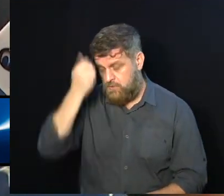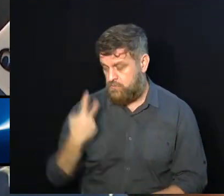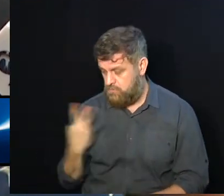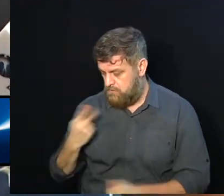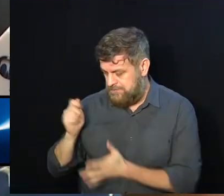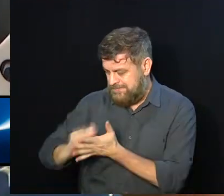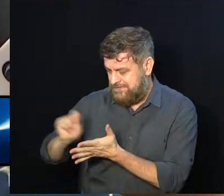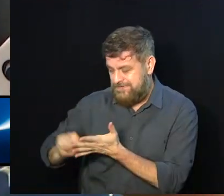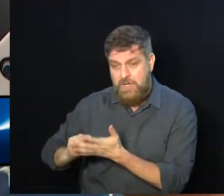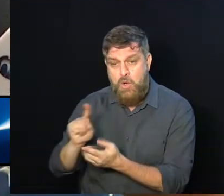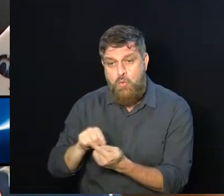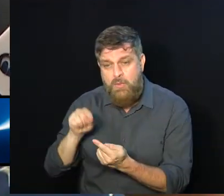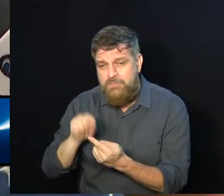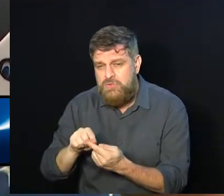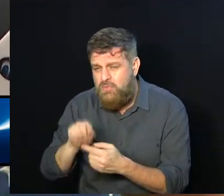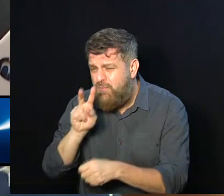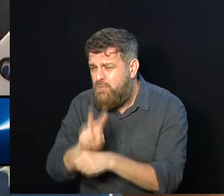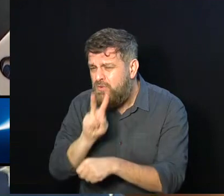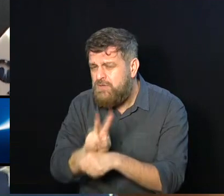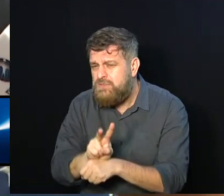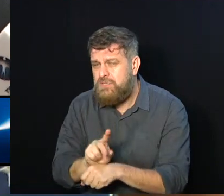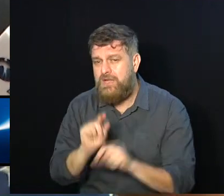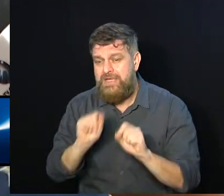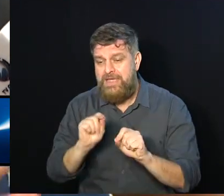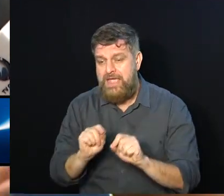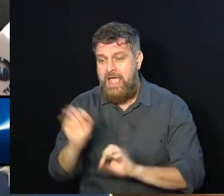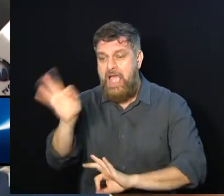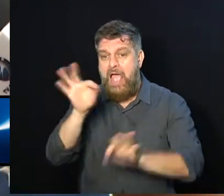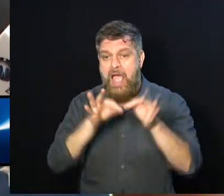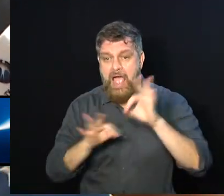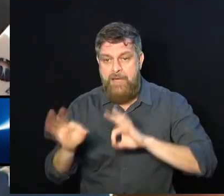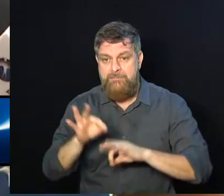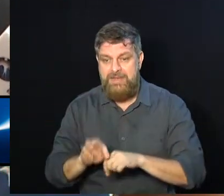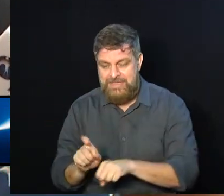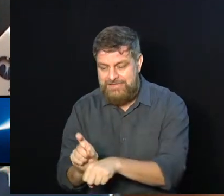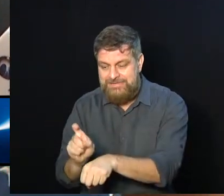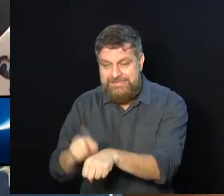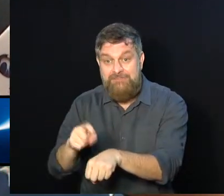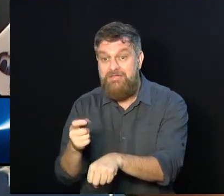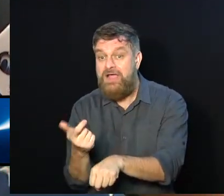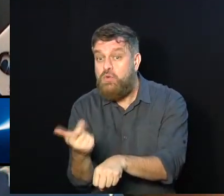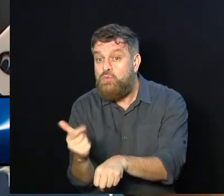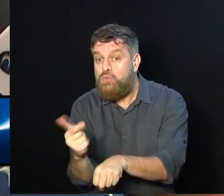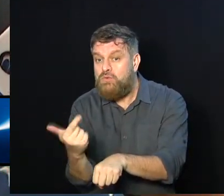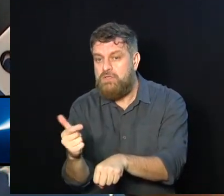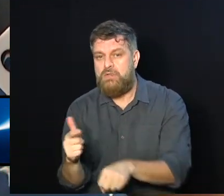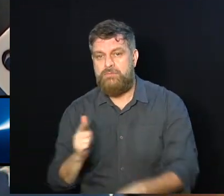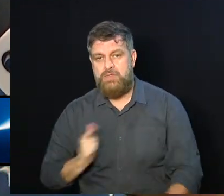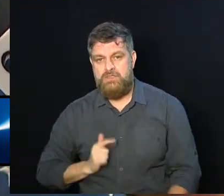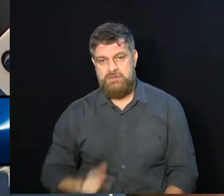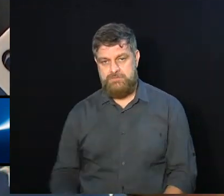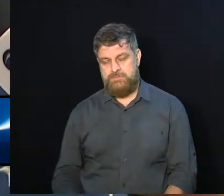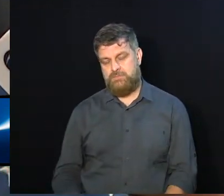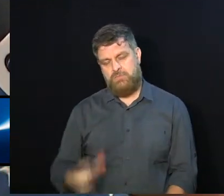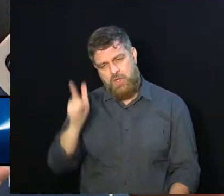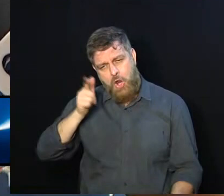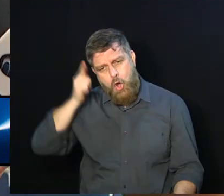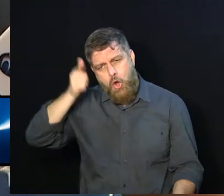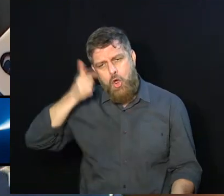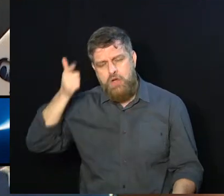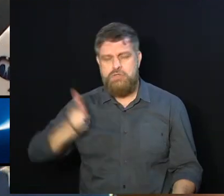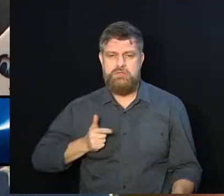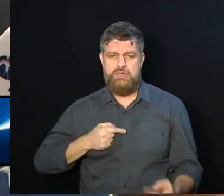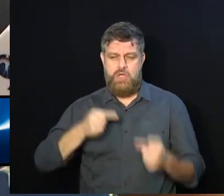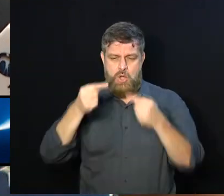visa proteger a abelha sem ferrão no município de Campinas. Mas, obviamente, isso faz parte da